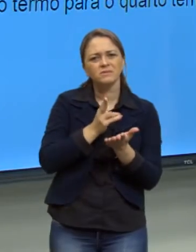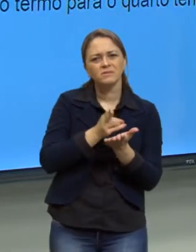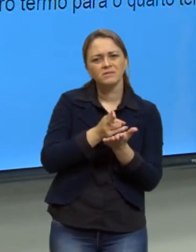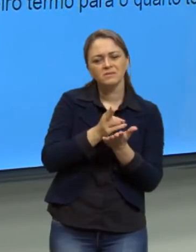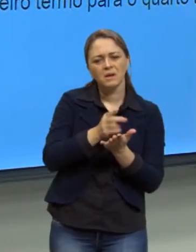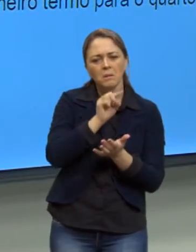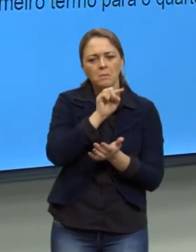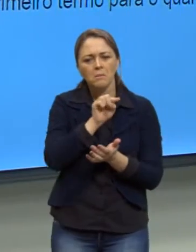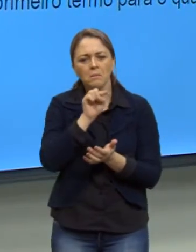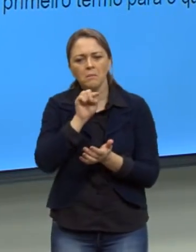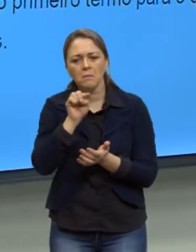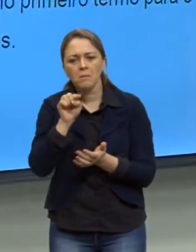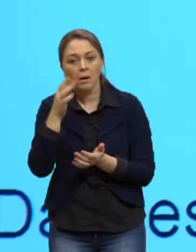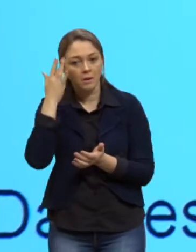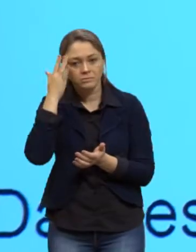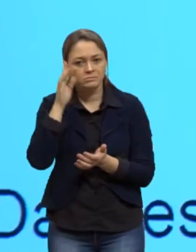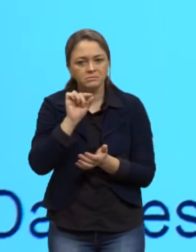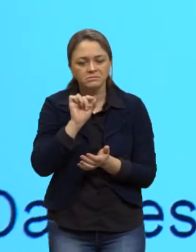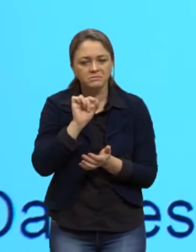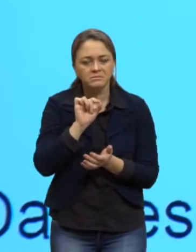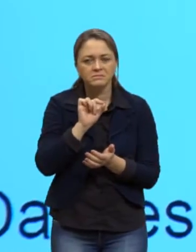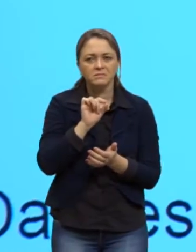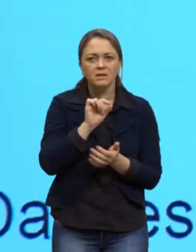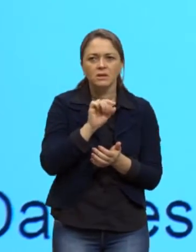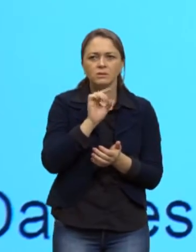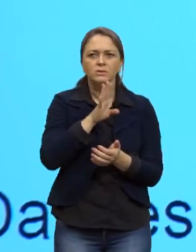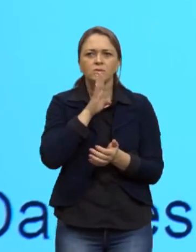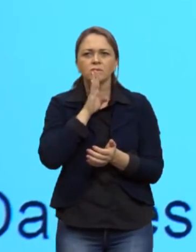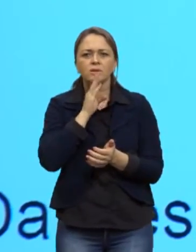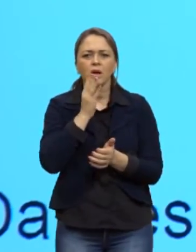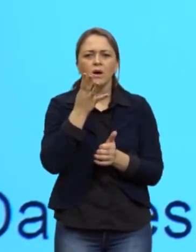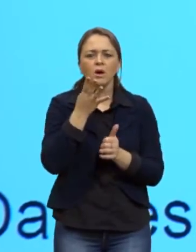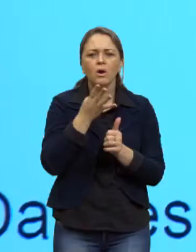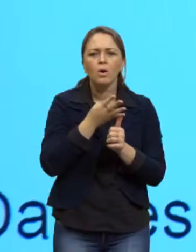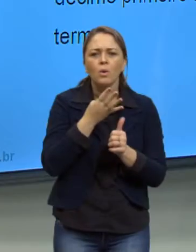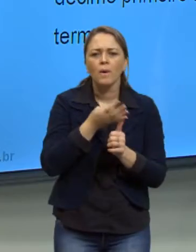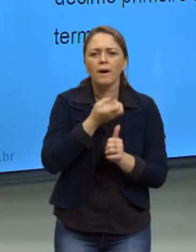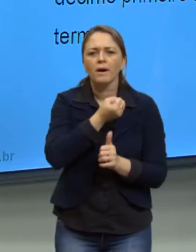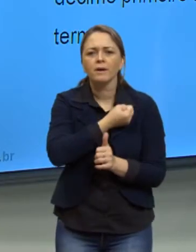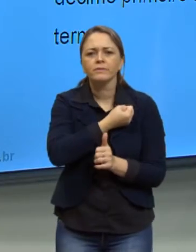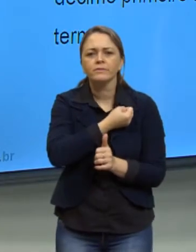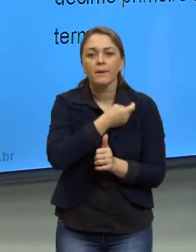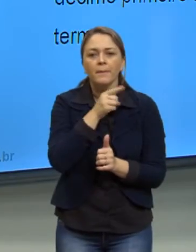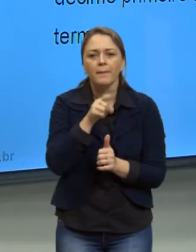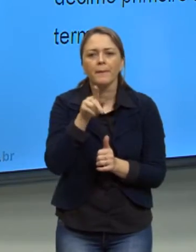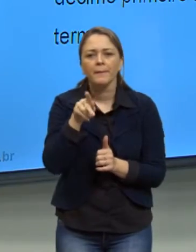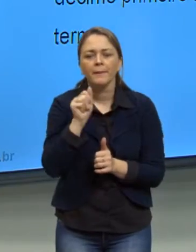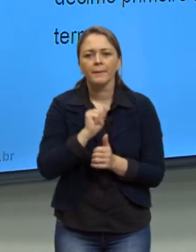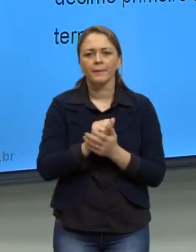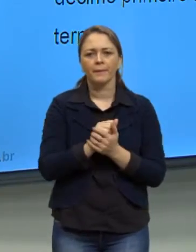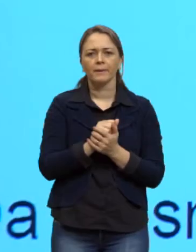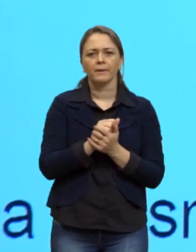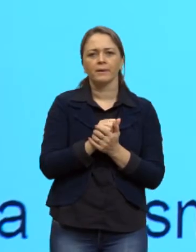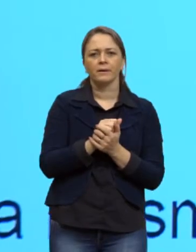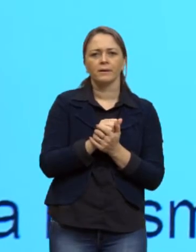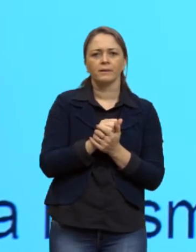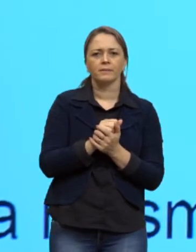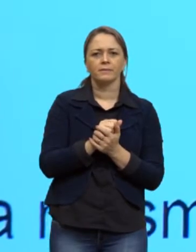reticências e eu conheço o quarto termo dela. Mas eu quero conhecer ainda o